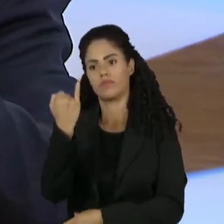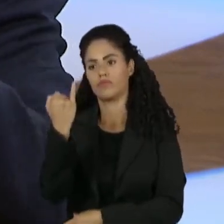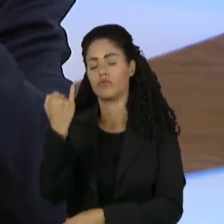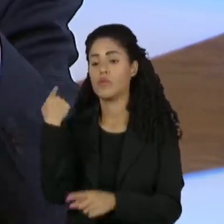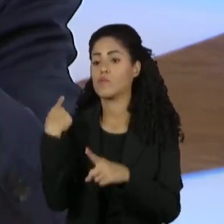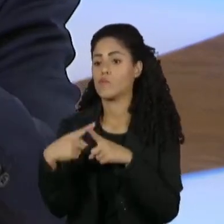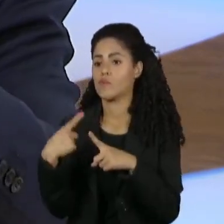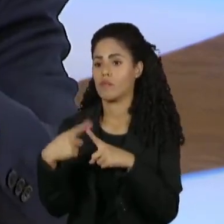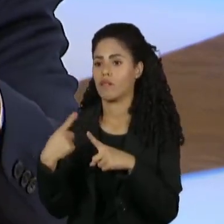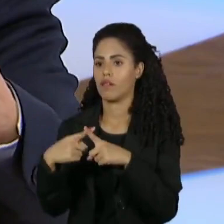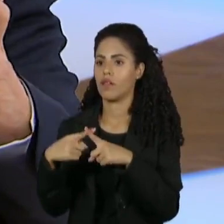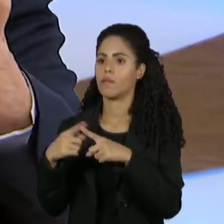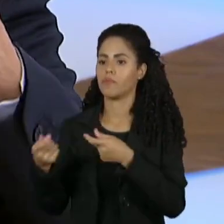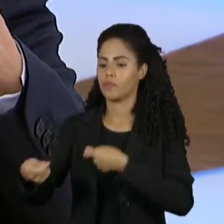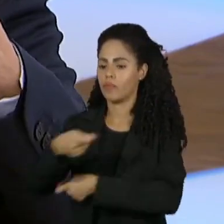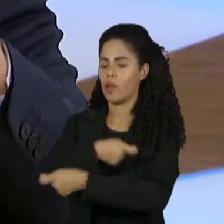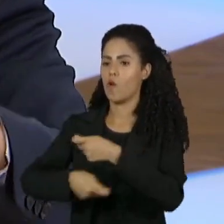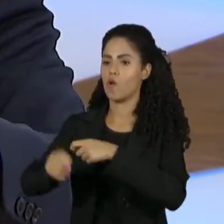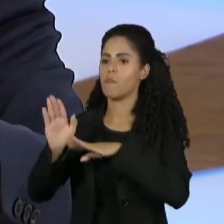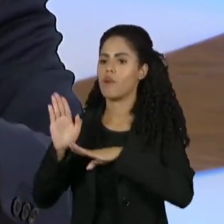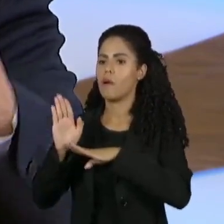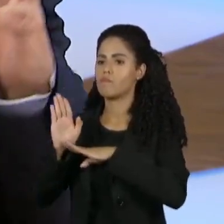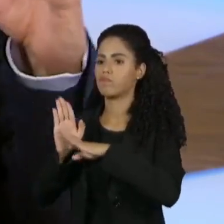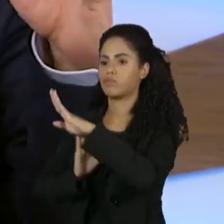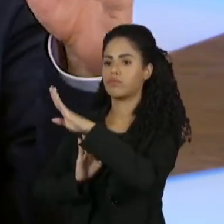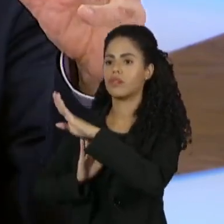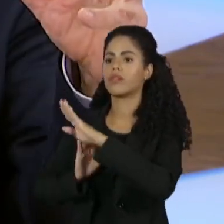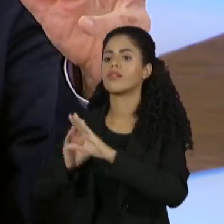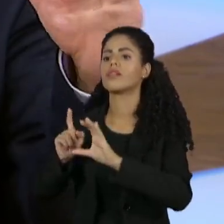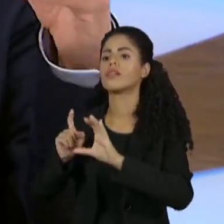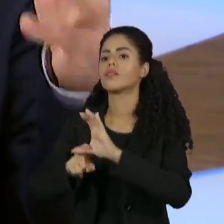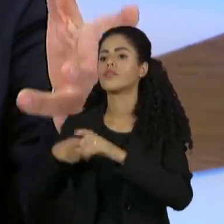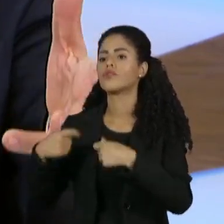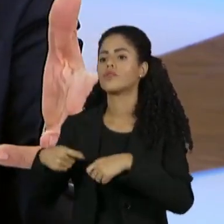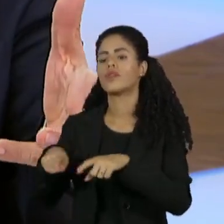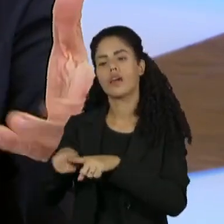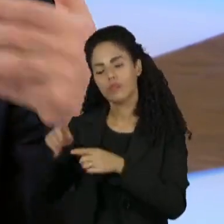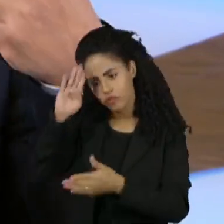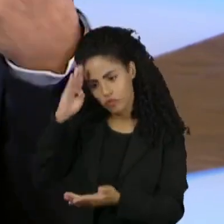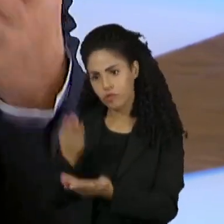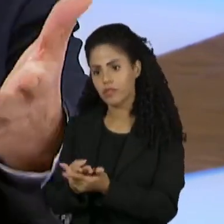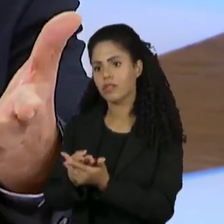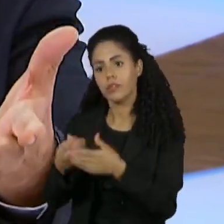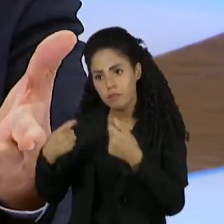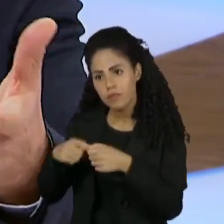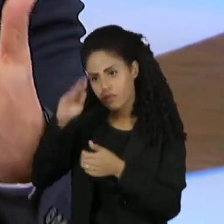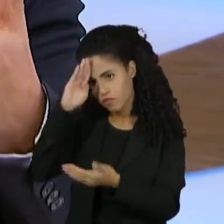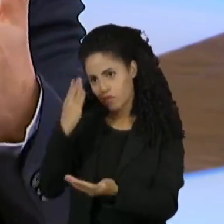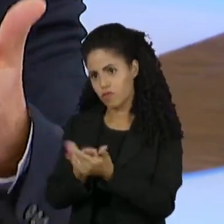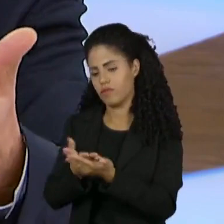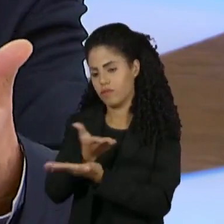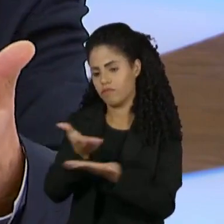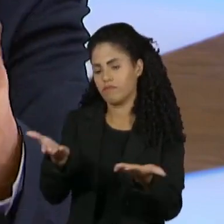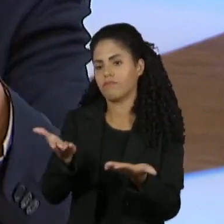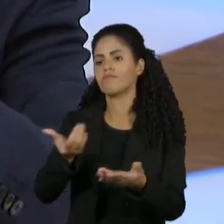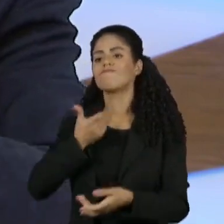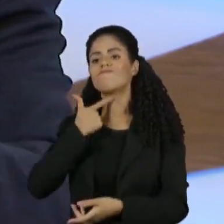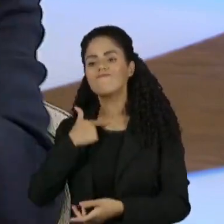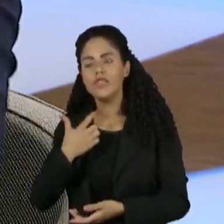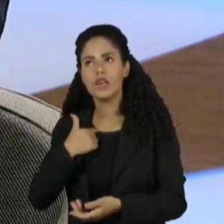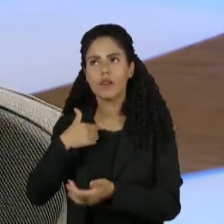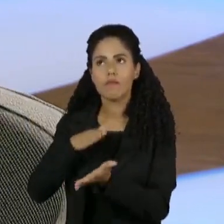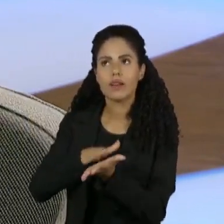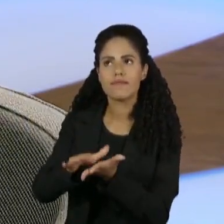Porque crescimento econômico depende de confiança. Confiança do consumidor, que tem, portanto, vontade e desejo de